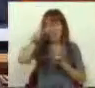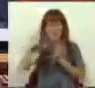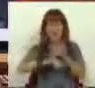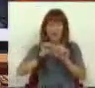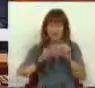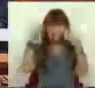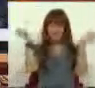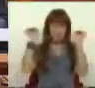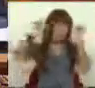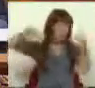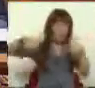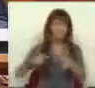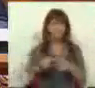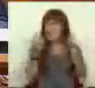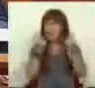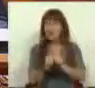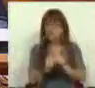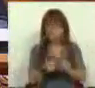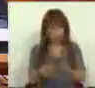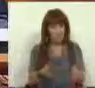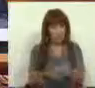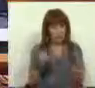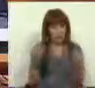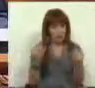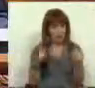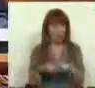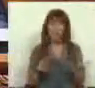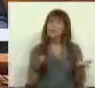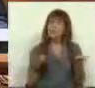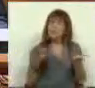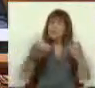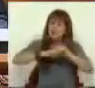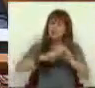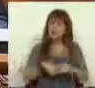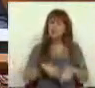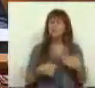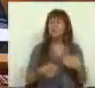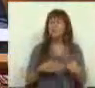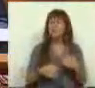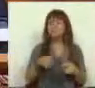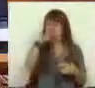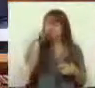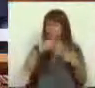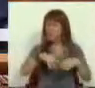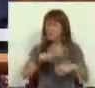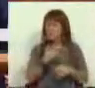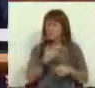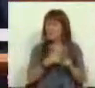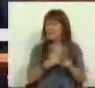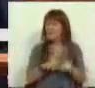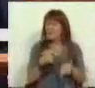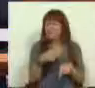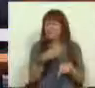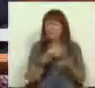regras da democracia. Esconderam a realidade, esconderam premeditadamente as dívidas da